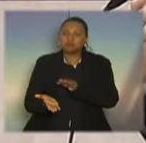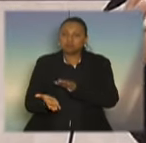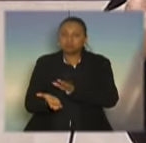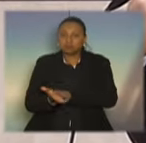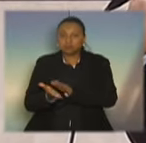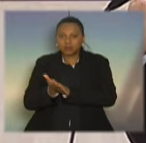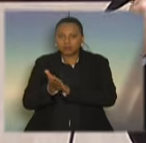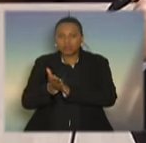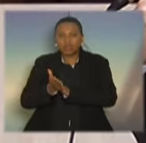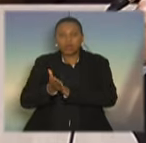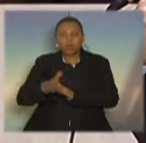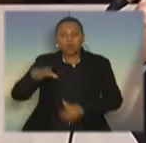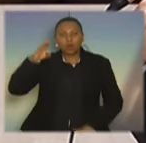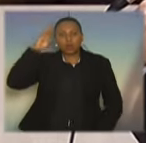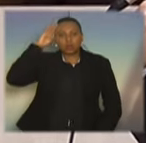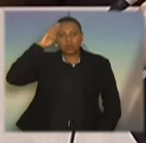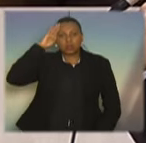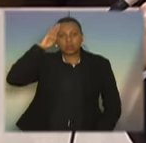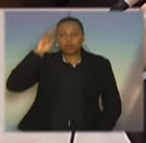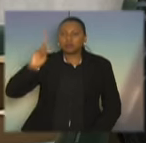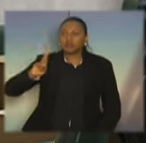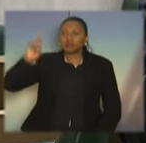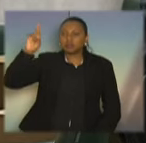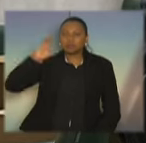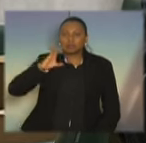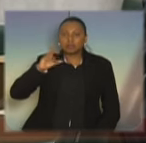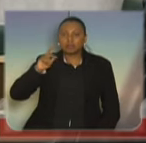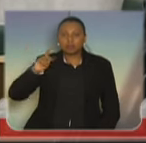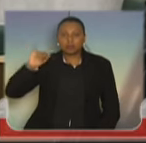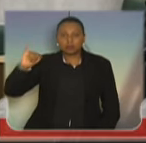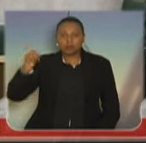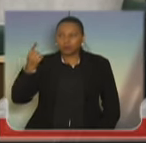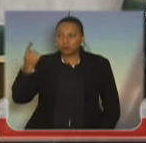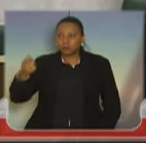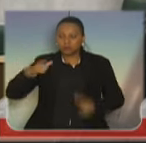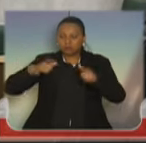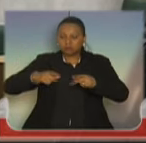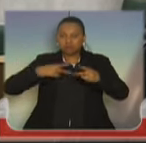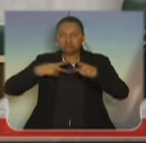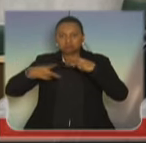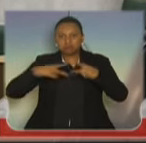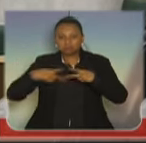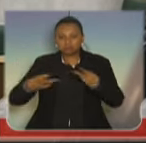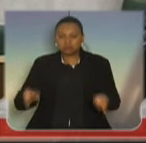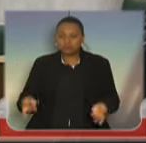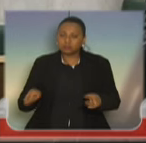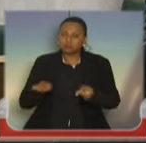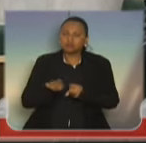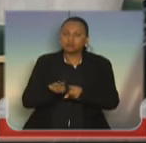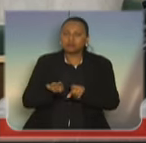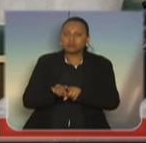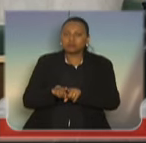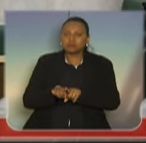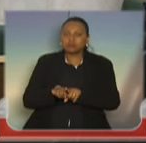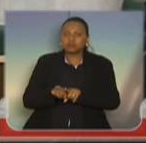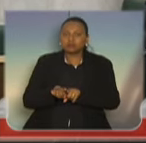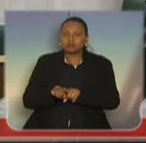coronel Nicoluc, comandante do CPI1, lá da região de São José dos Campos, também eu fiz a minha